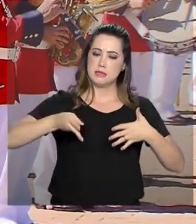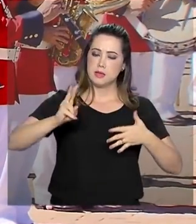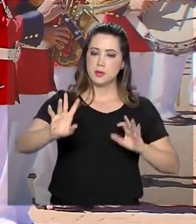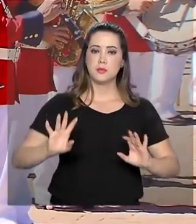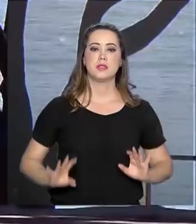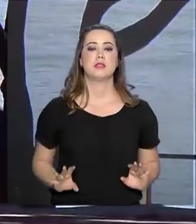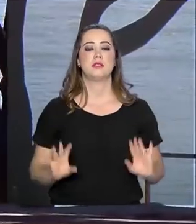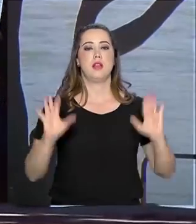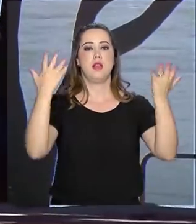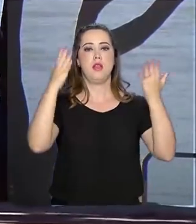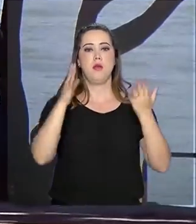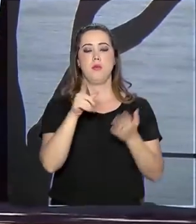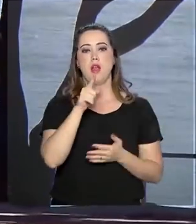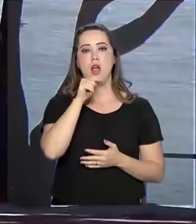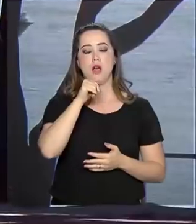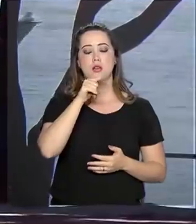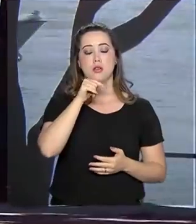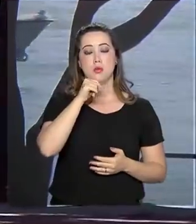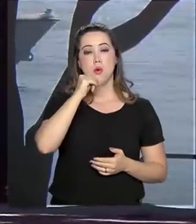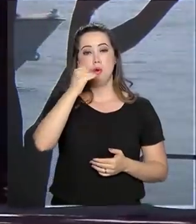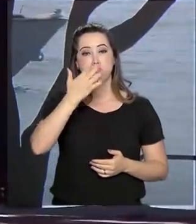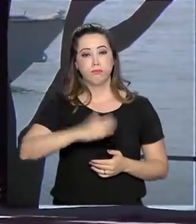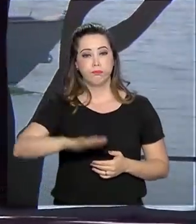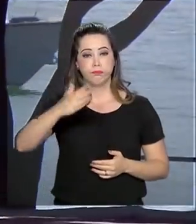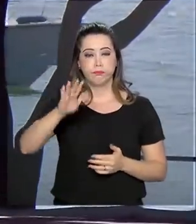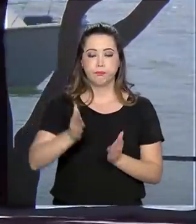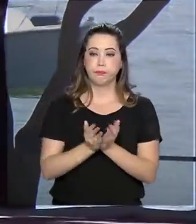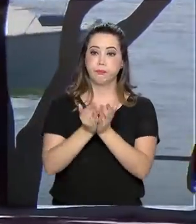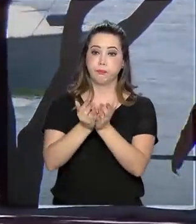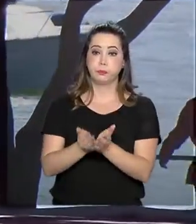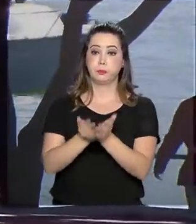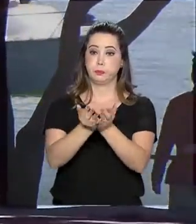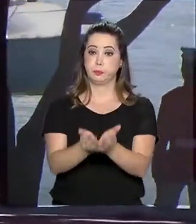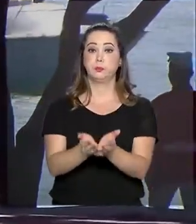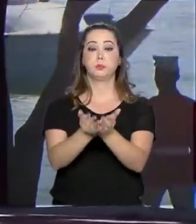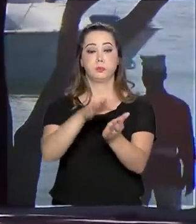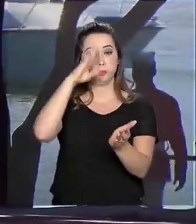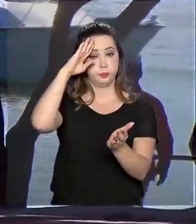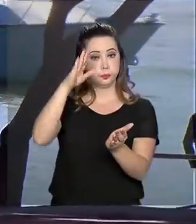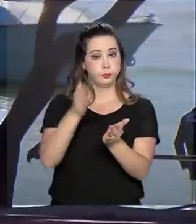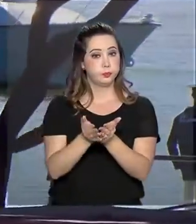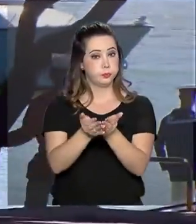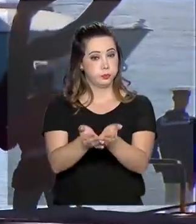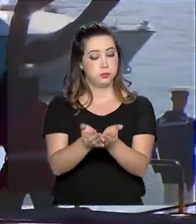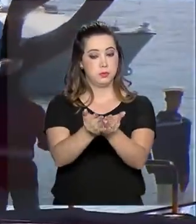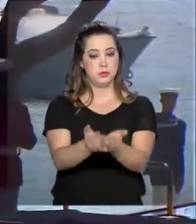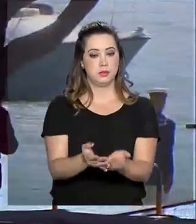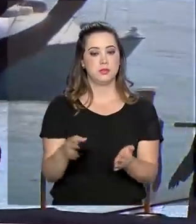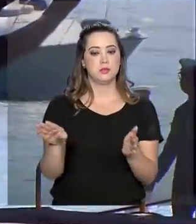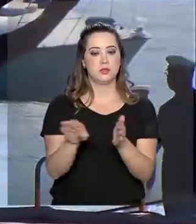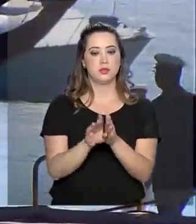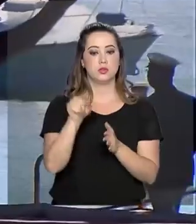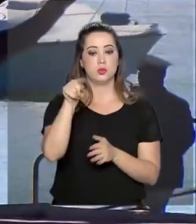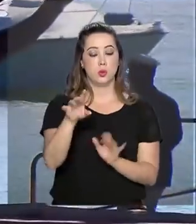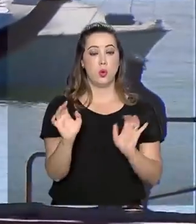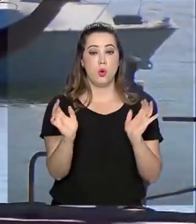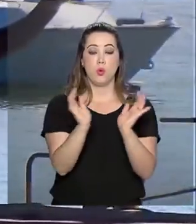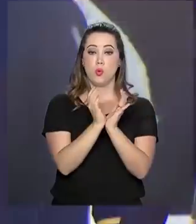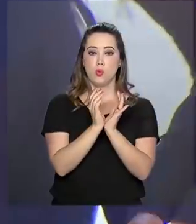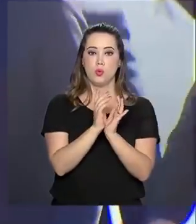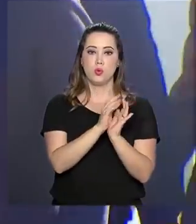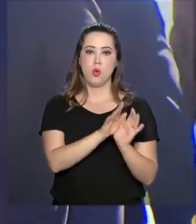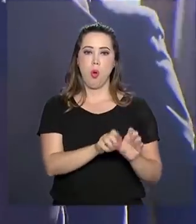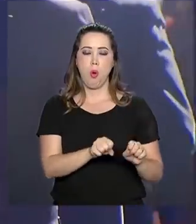anos pela Marinha e hoje contou com a presença do presidente. Jair Bolsonaro chegou ao grupamento de fuzileiros navais de